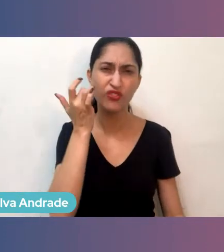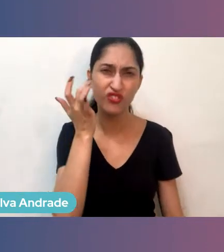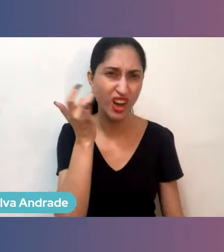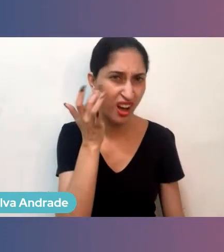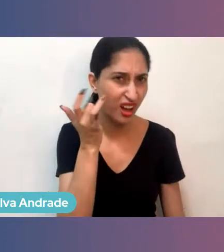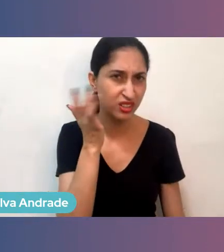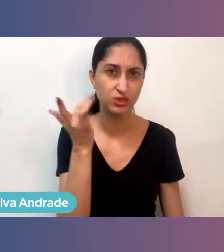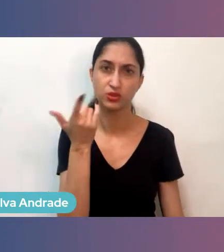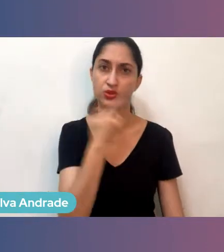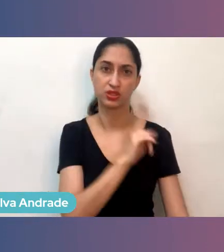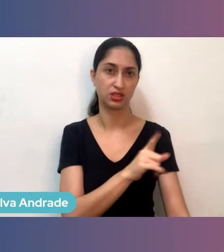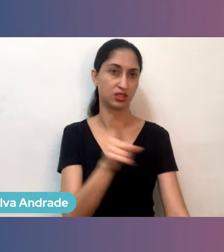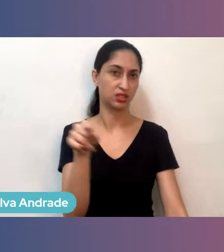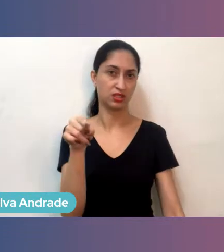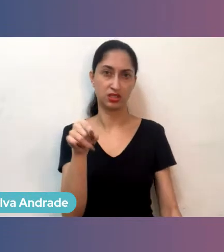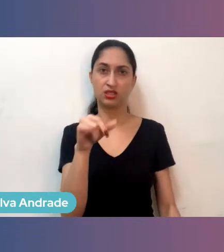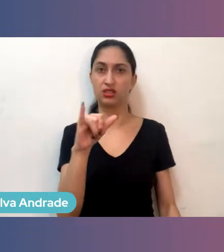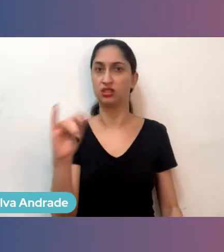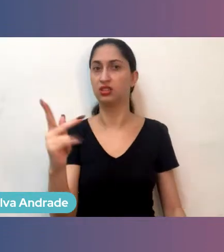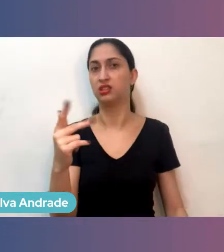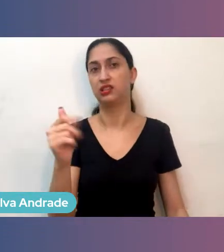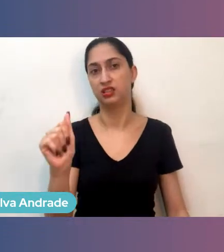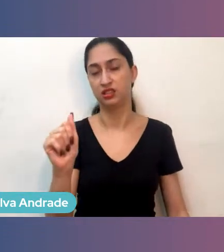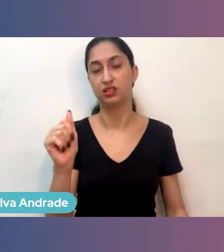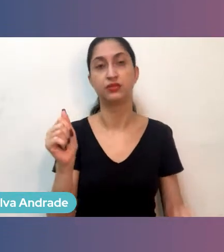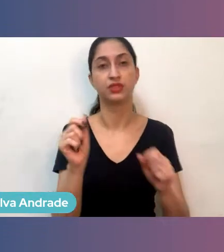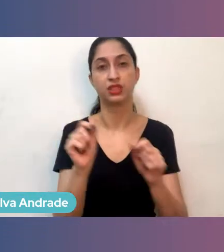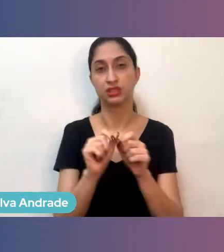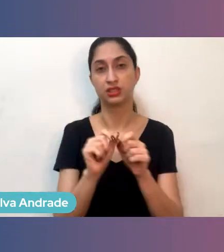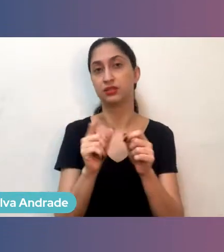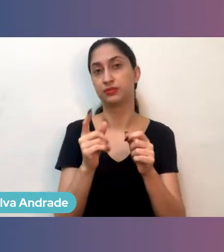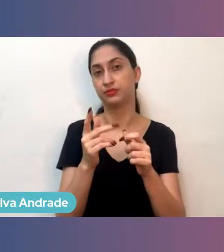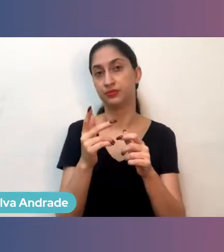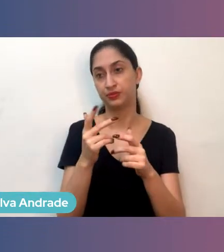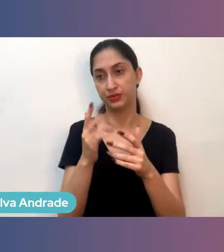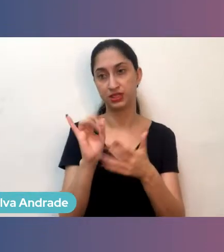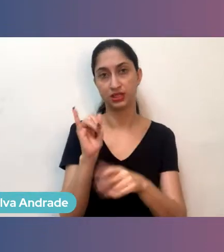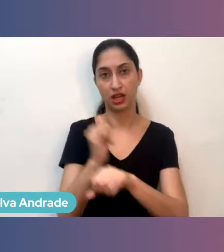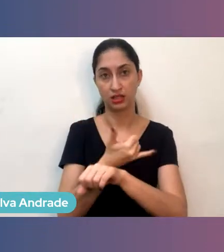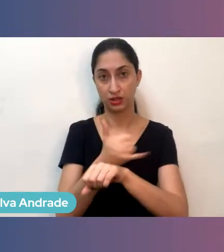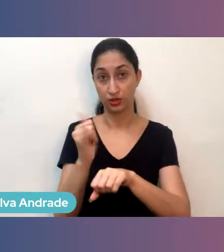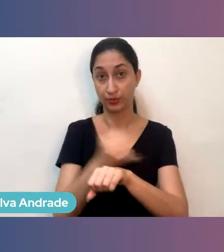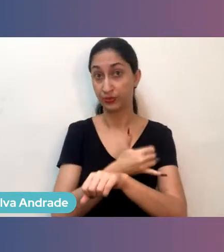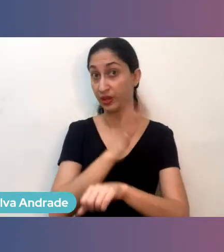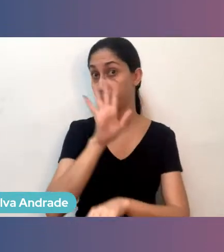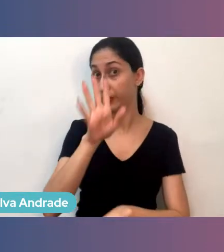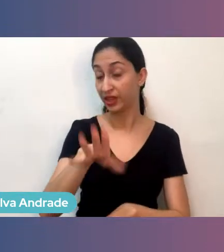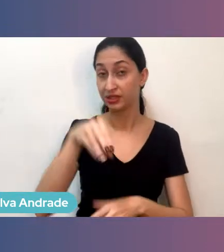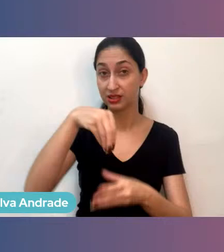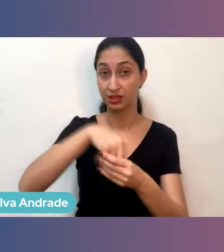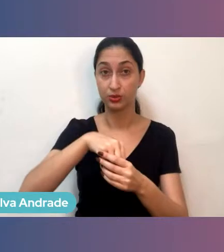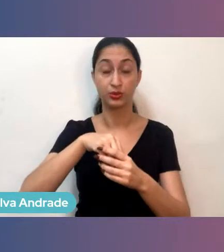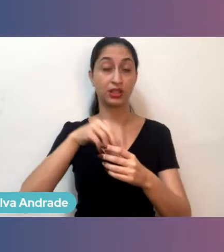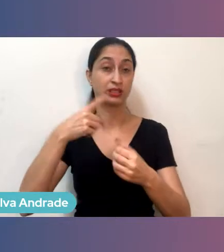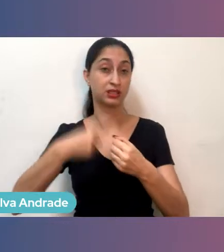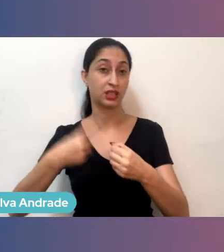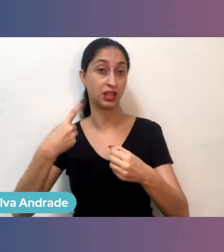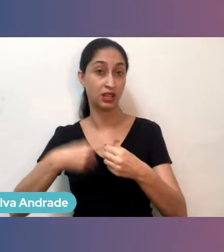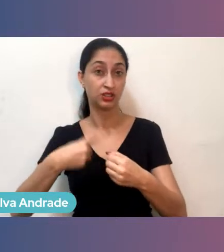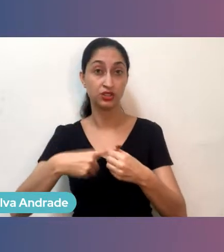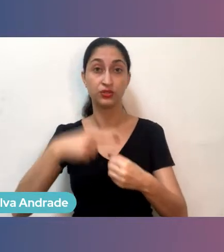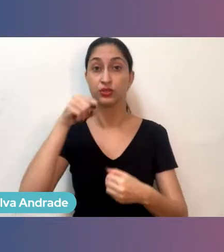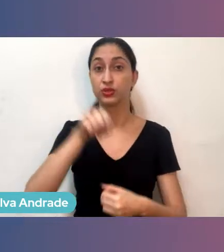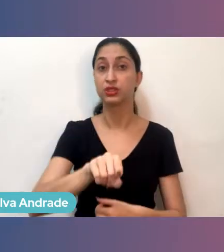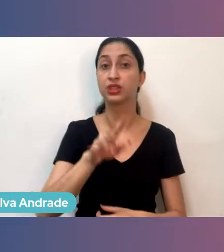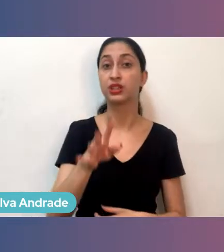daquela ilha com os empreendimentos. Mas você também encontra já dentro da cidade a vertical health